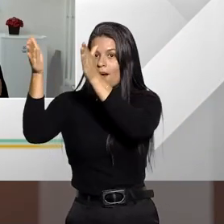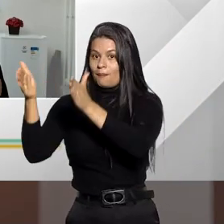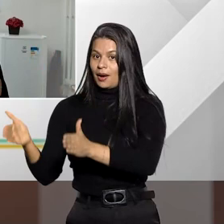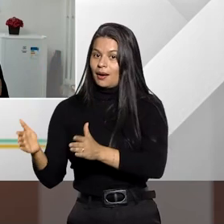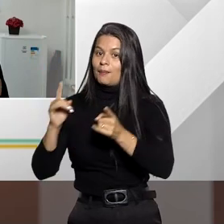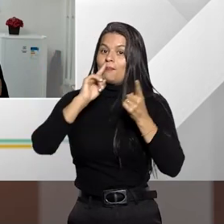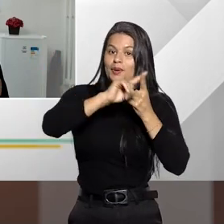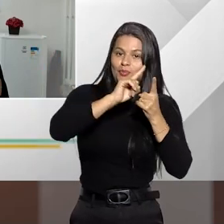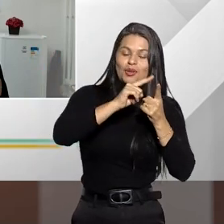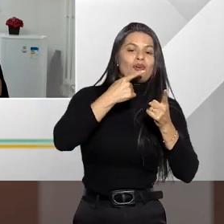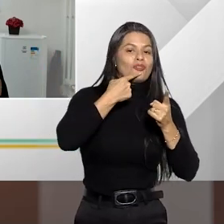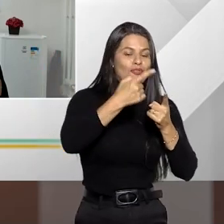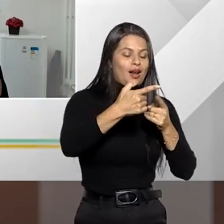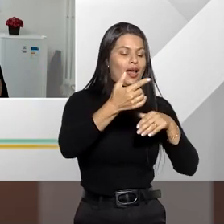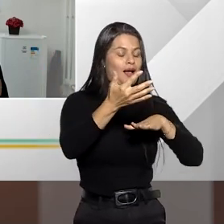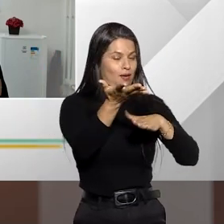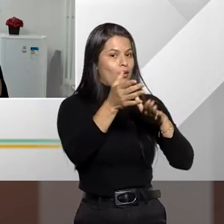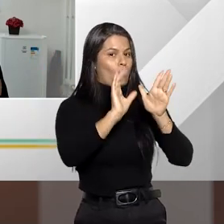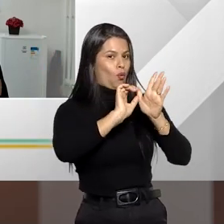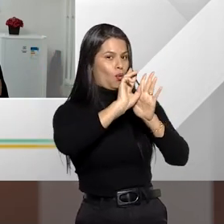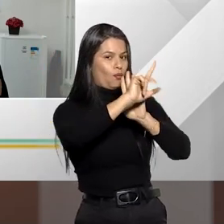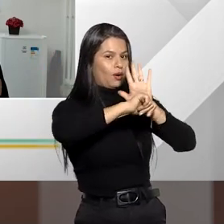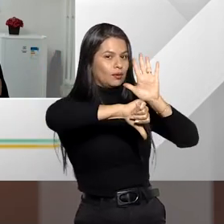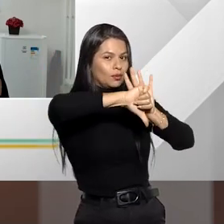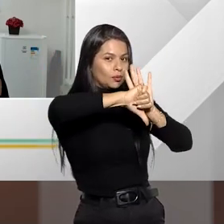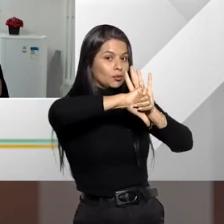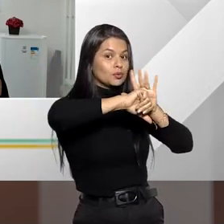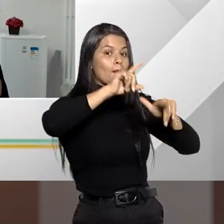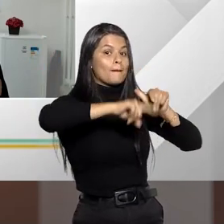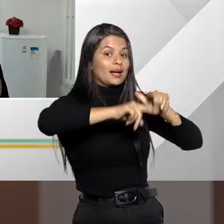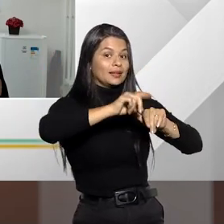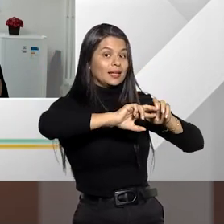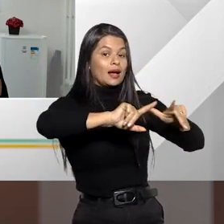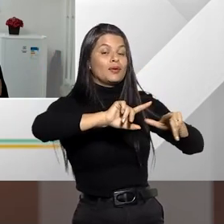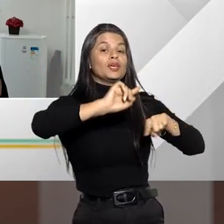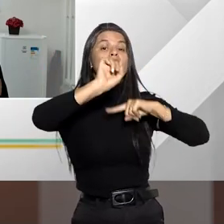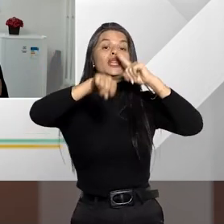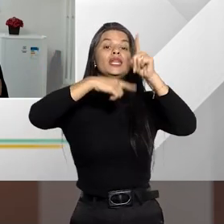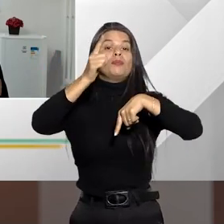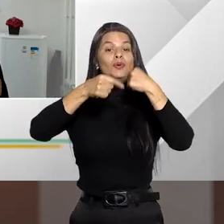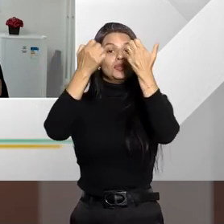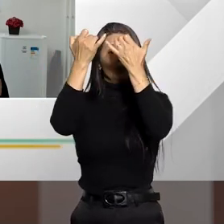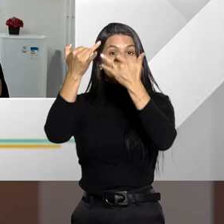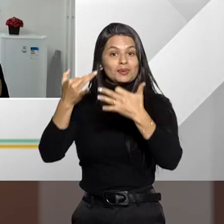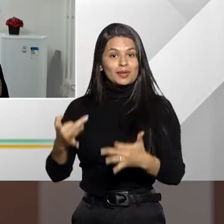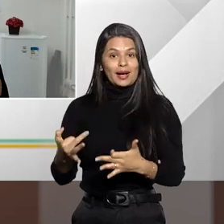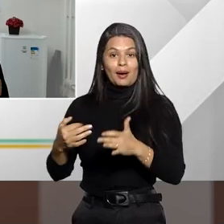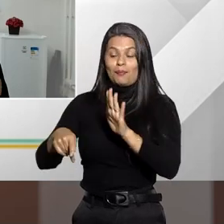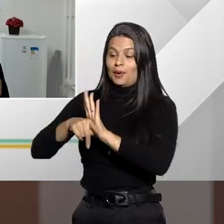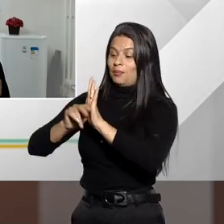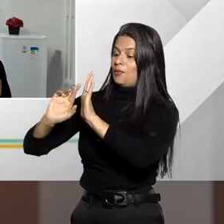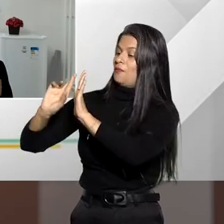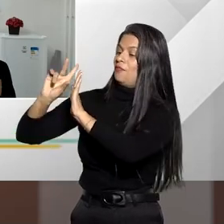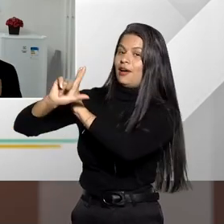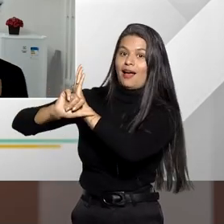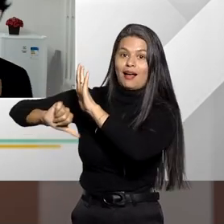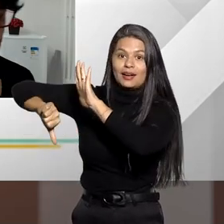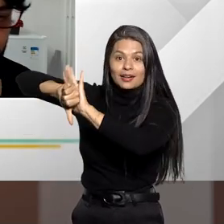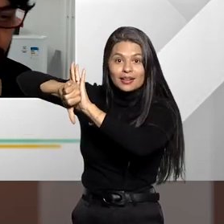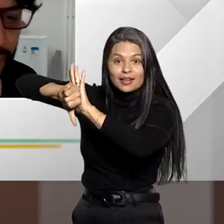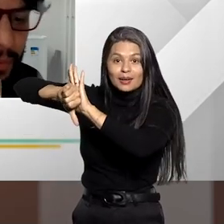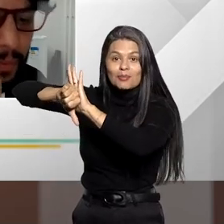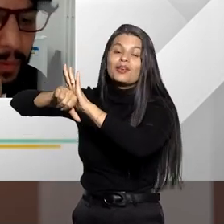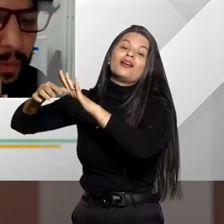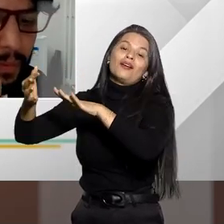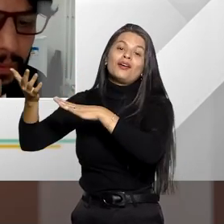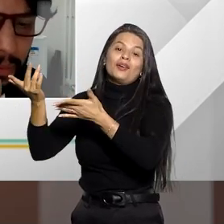Primeiro a gente vai falar de concurso material, só explicando para você que está aí do outro lado. Depois a gente fala do concurso formal e depois a